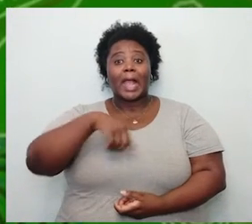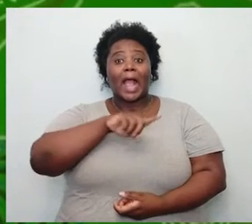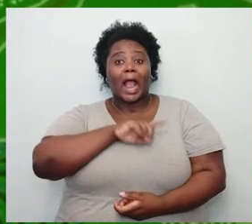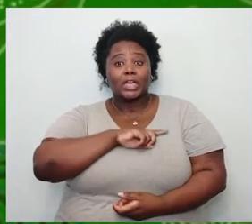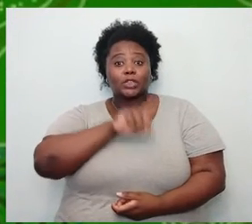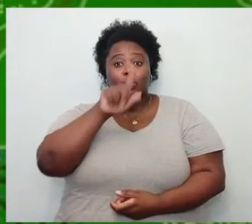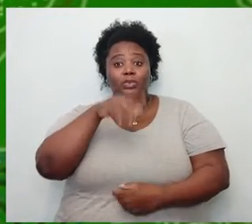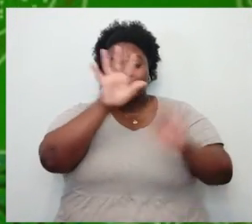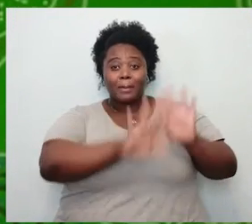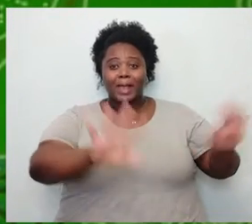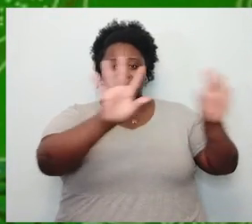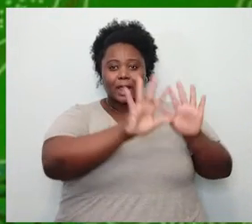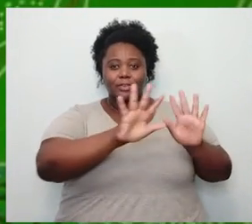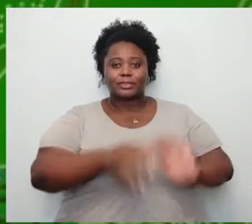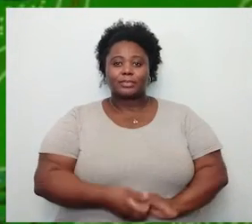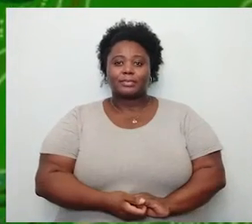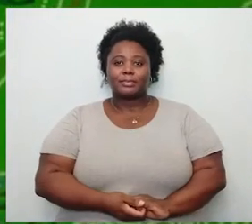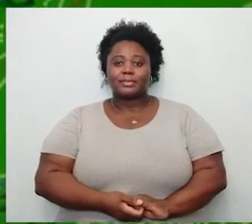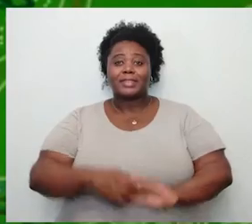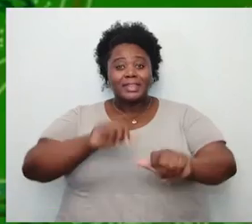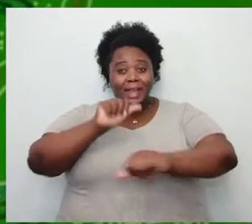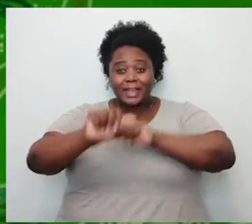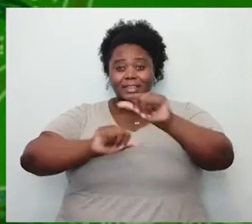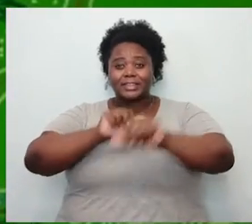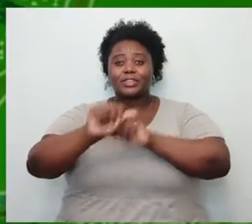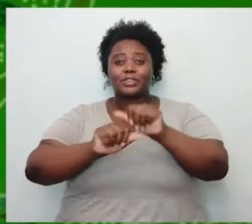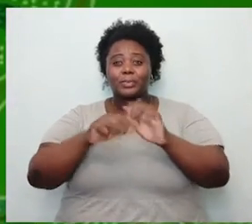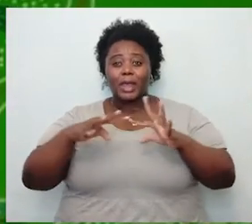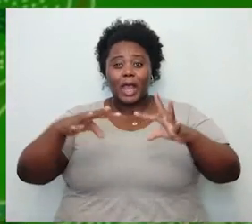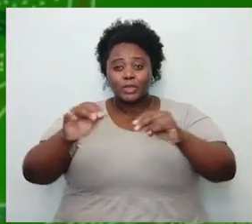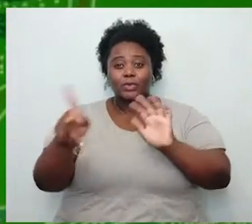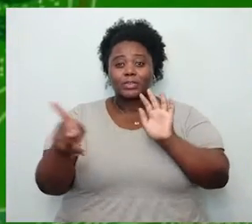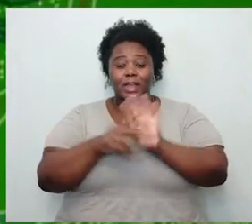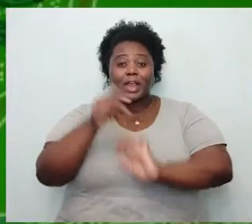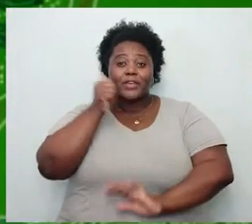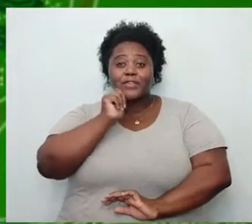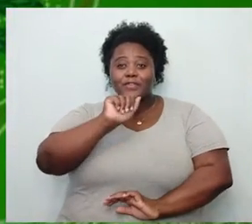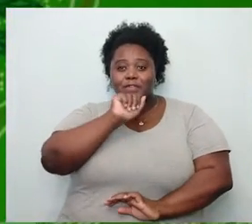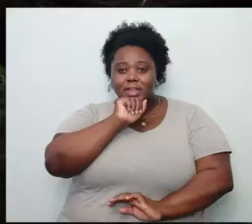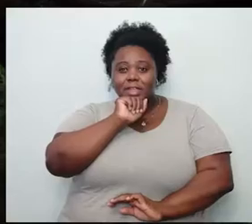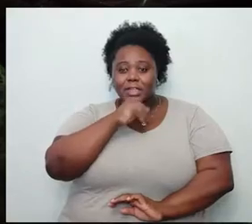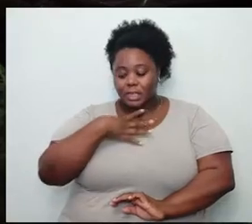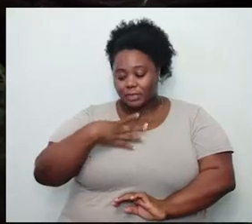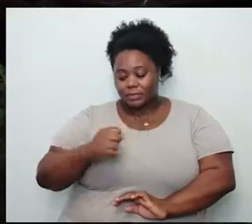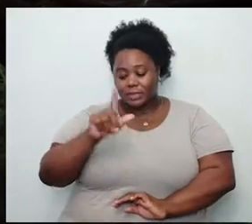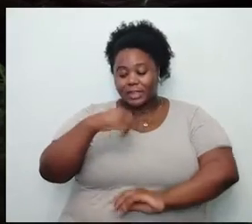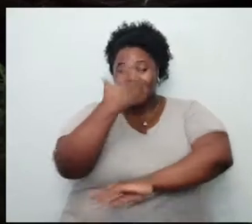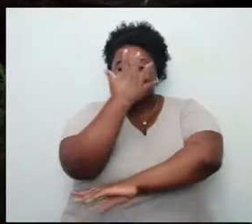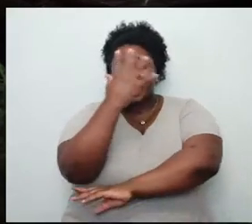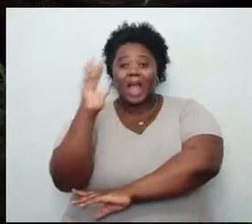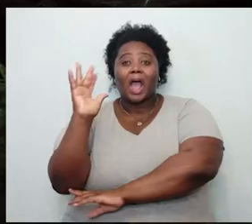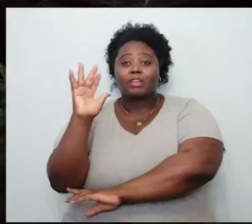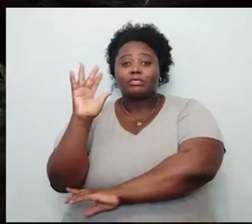paisagem da transformação. São todas elas filhas da árvore